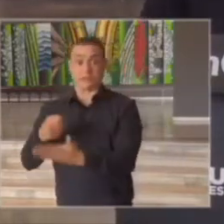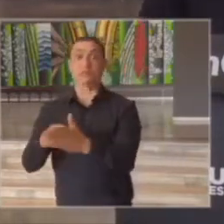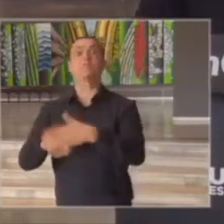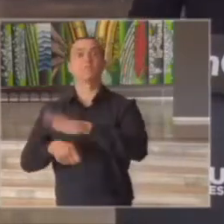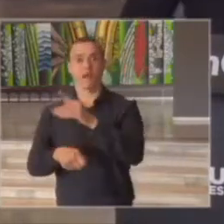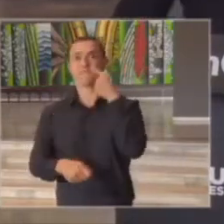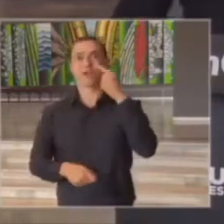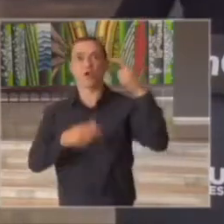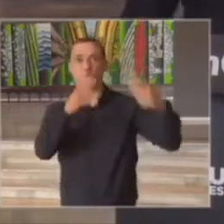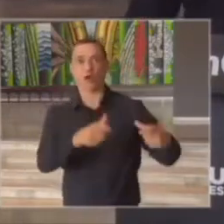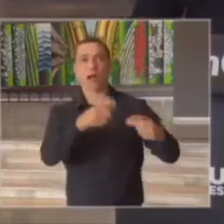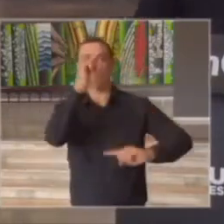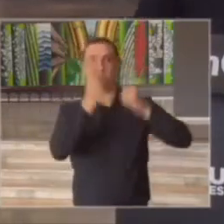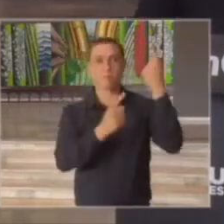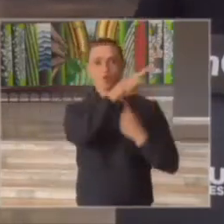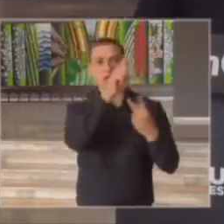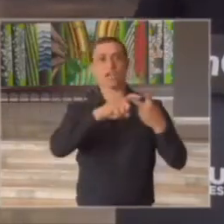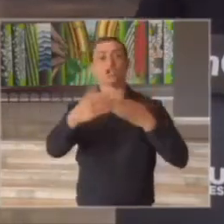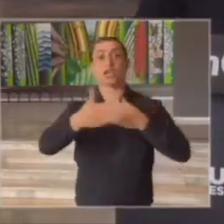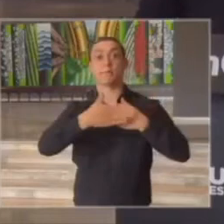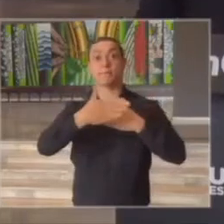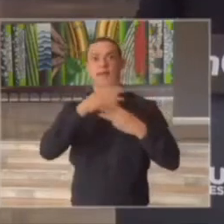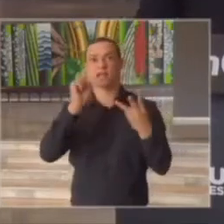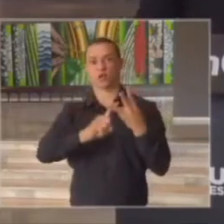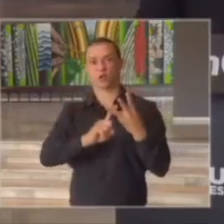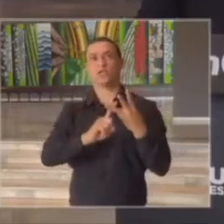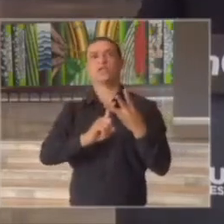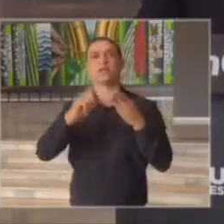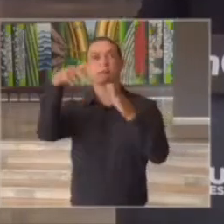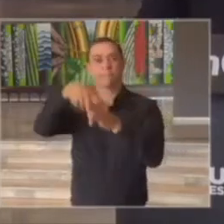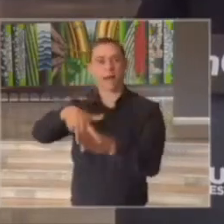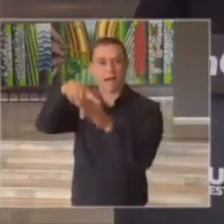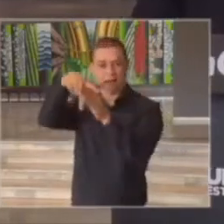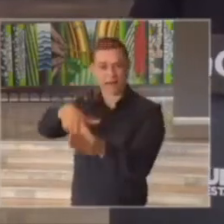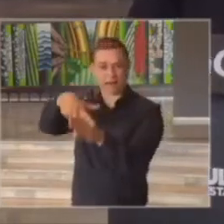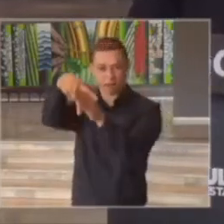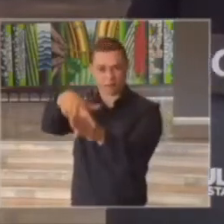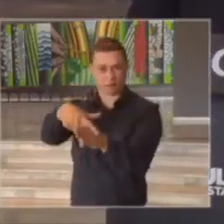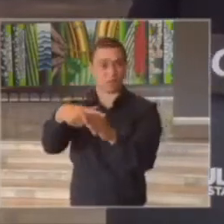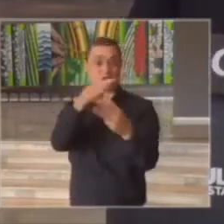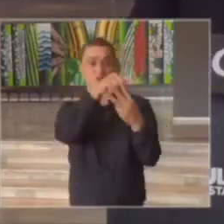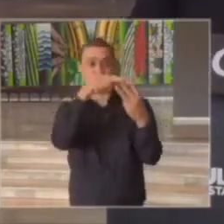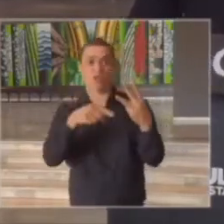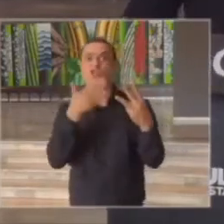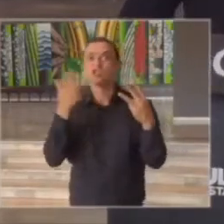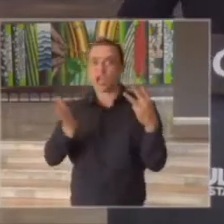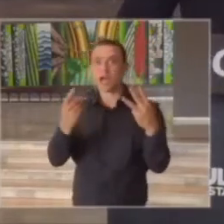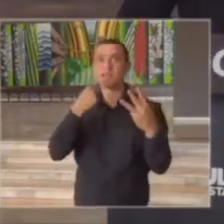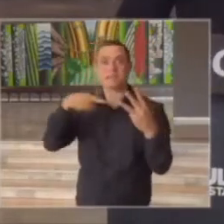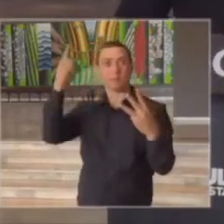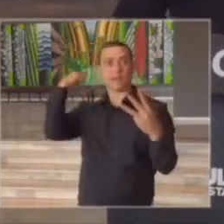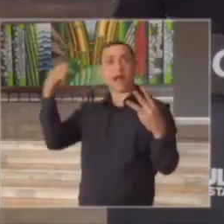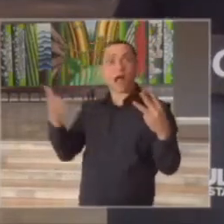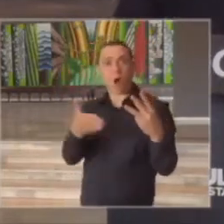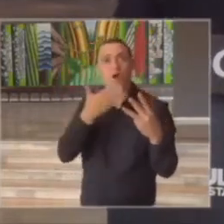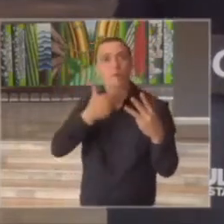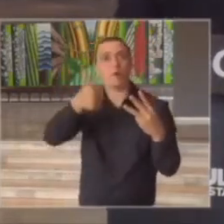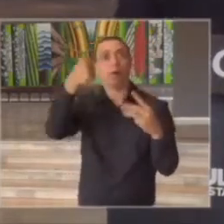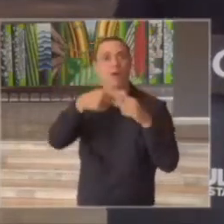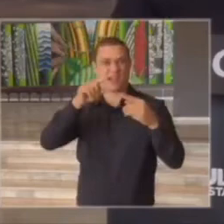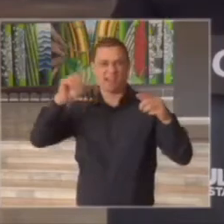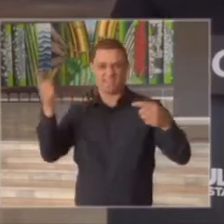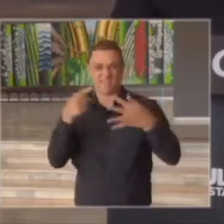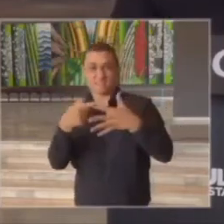melhora referente à semana passada nós tivemos que fazer o endurecimento eles já apresentam uma tendência de melhora que vai se